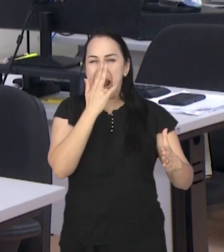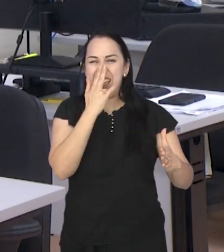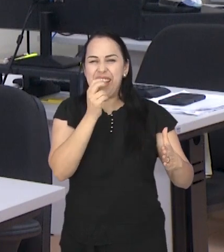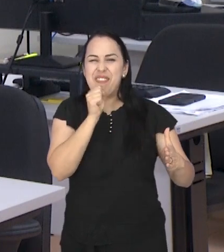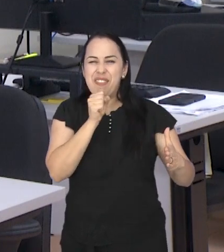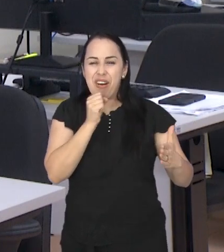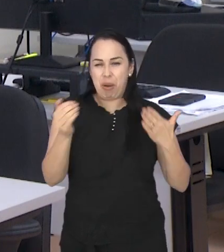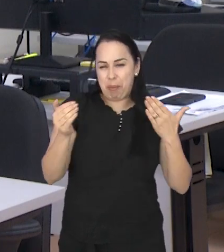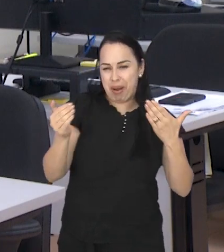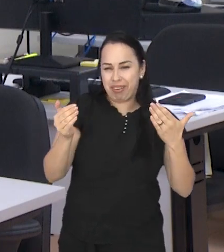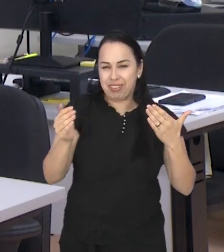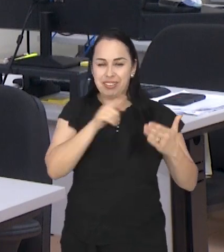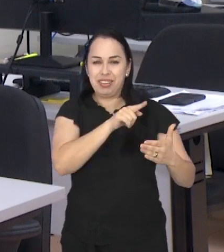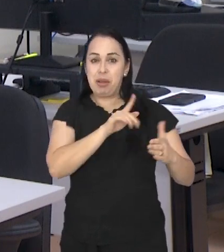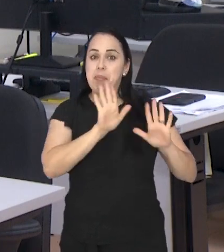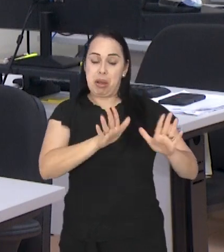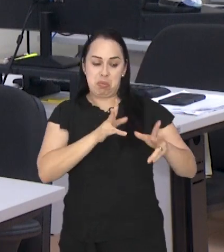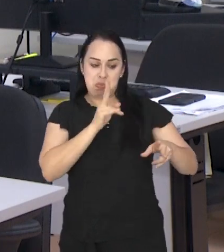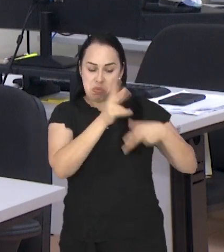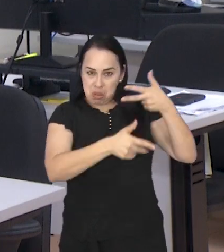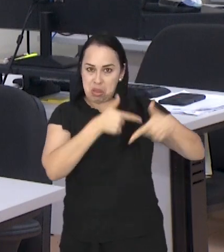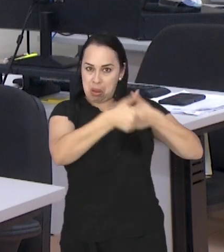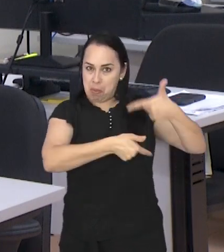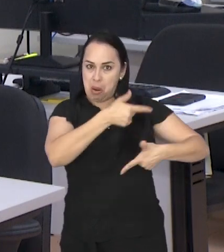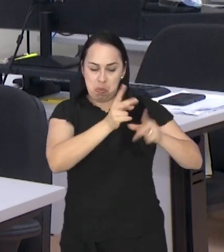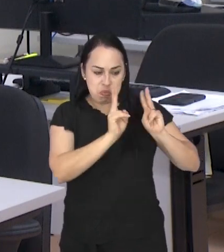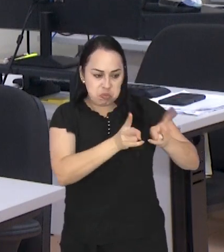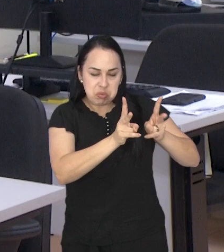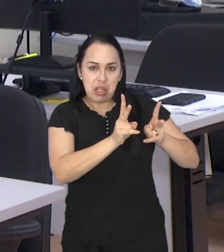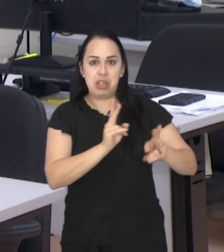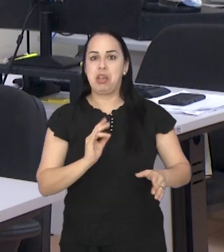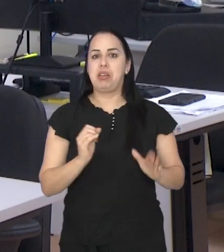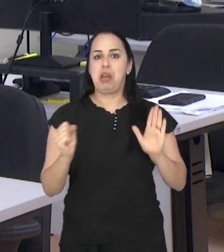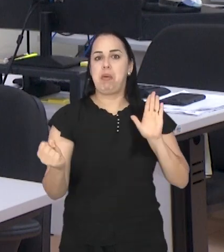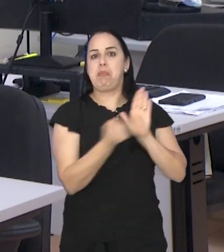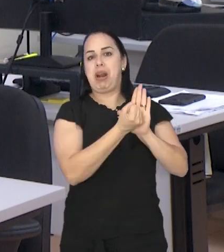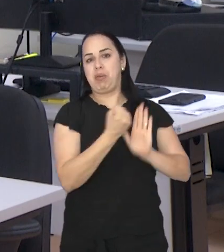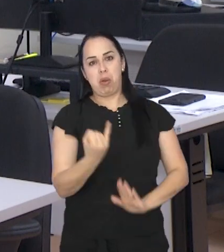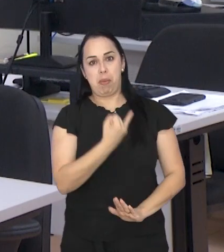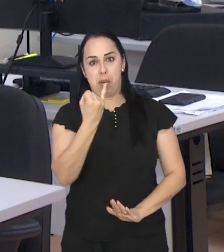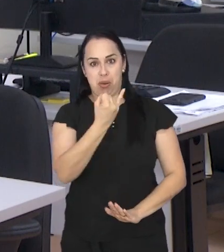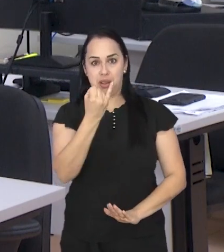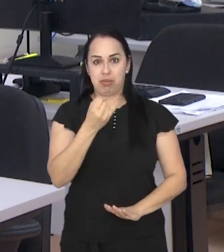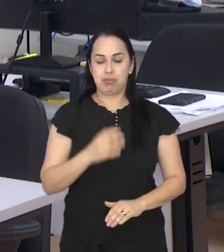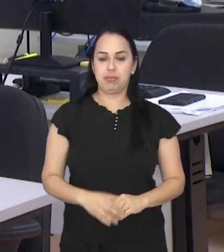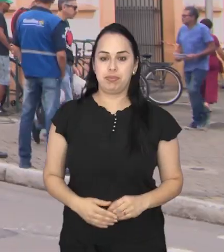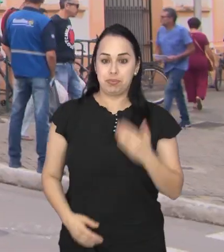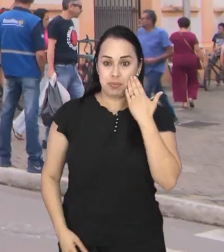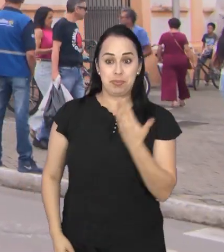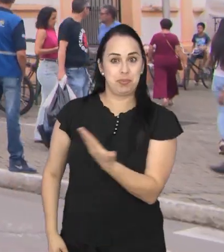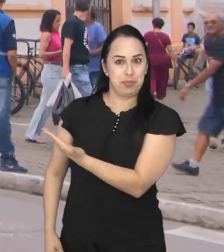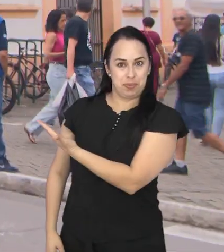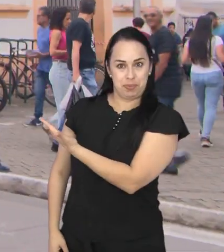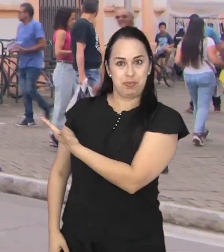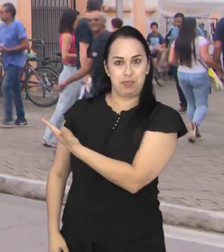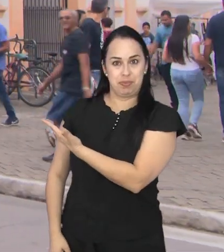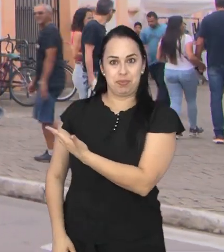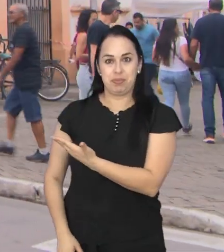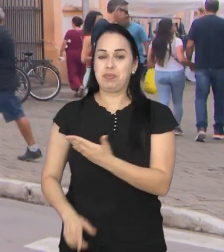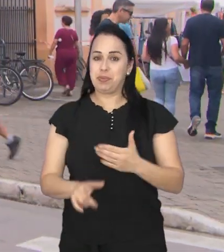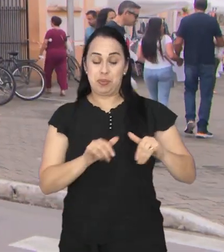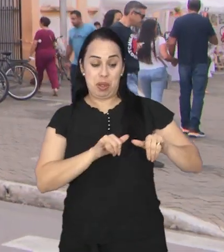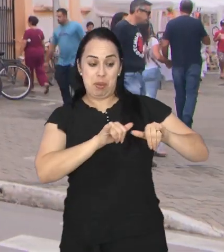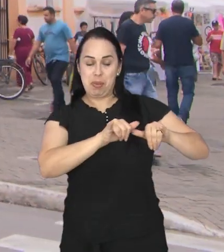vovô do comércio joseense está a todo vapor e continua sendo muito importante para a economia da cidade. Este aqui é o